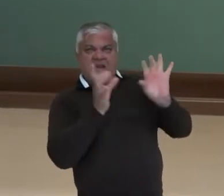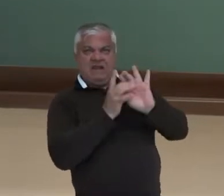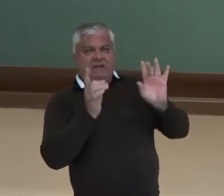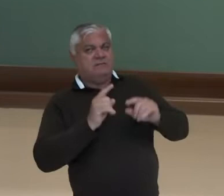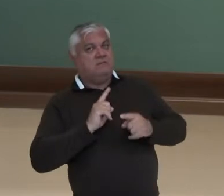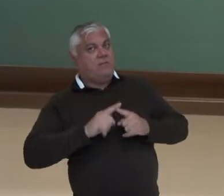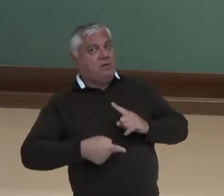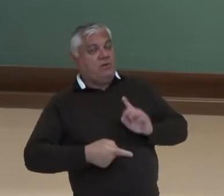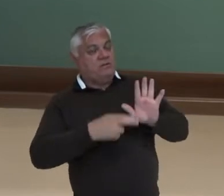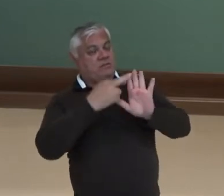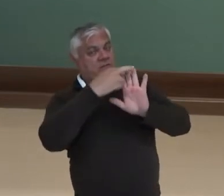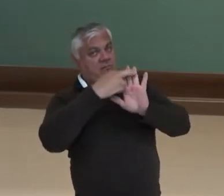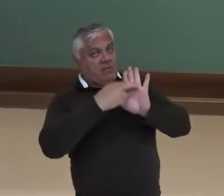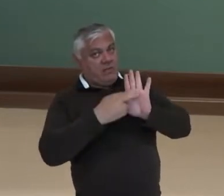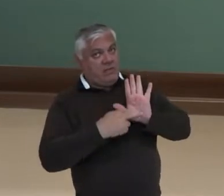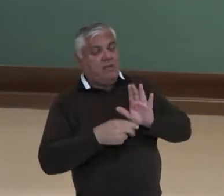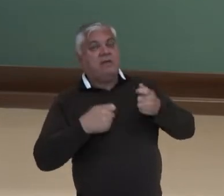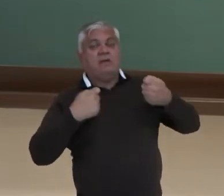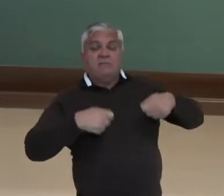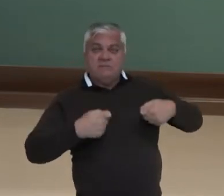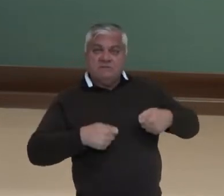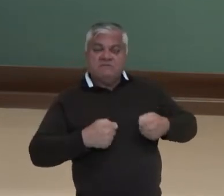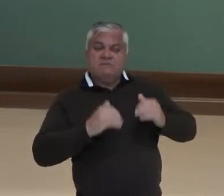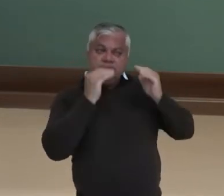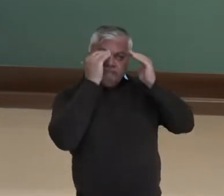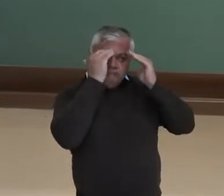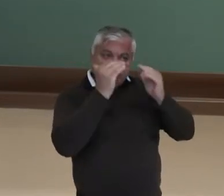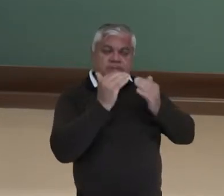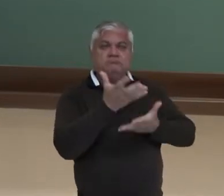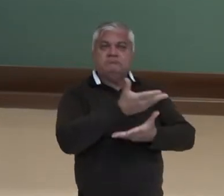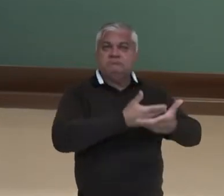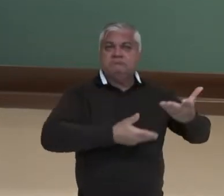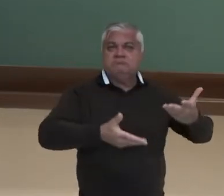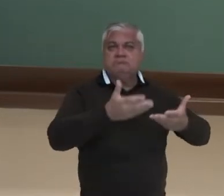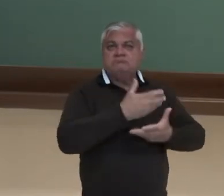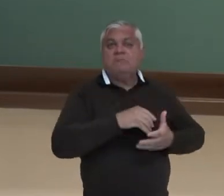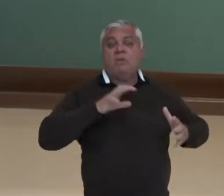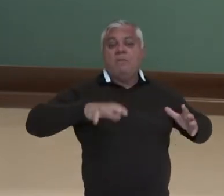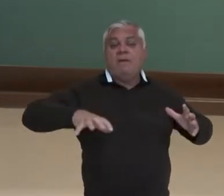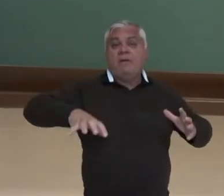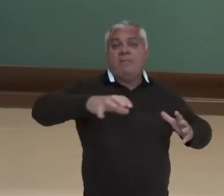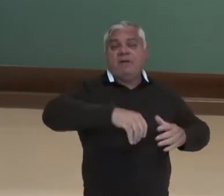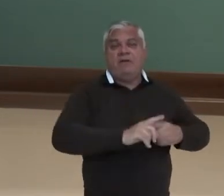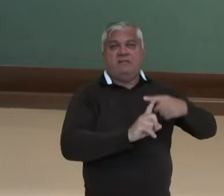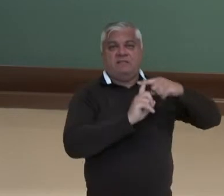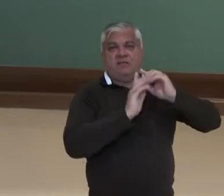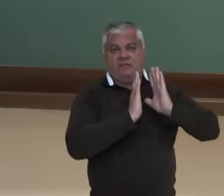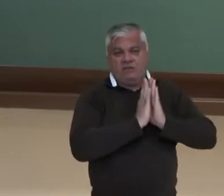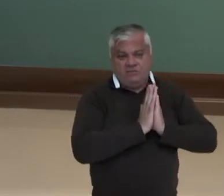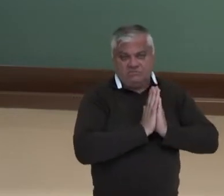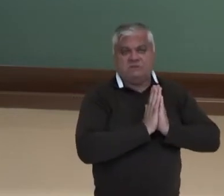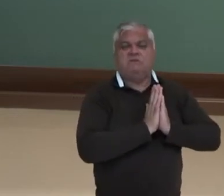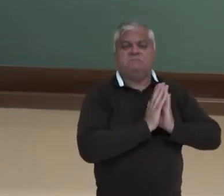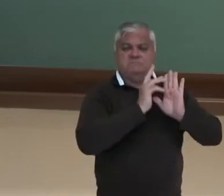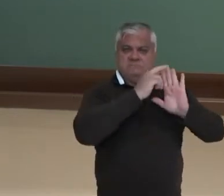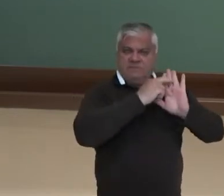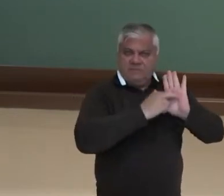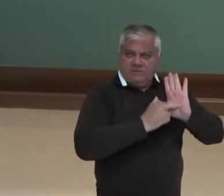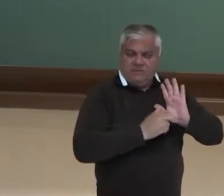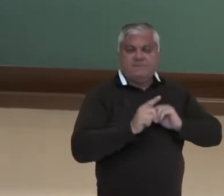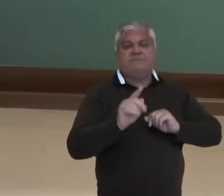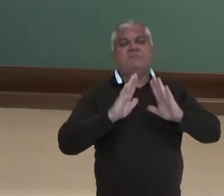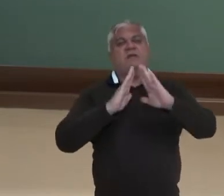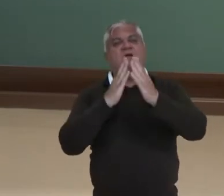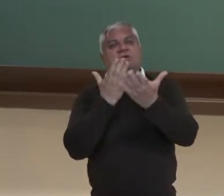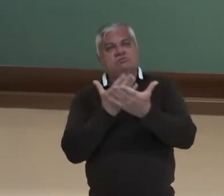tá bom? Então, temos que conviver de acordo com os ambientes, né? Na igreja, de uma forma, tem suas regras, na